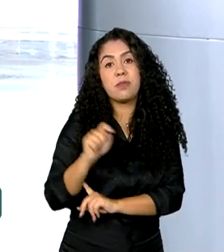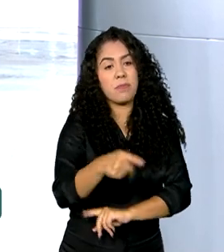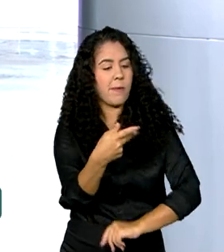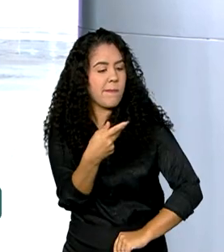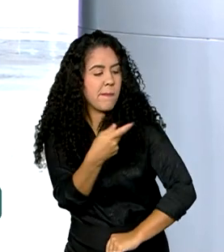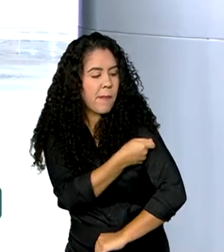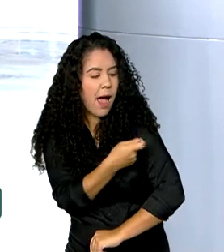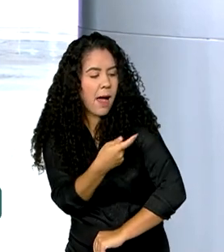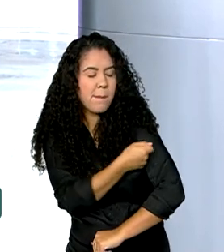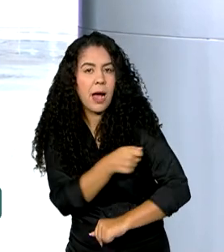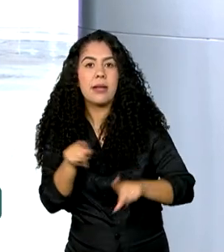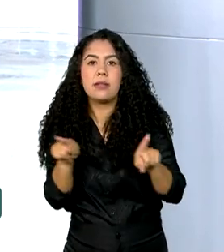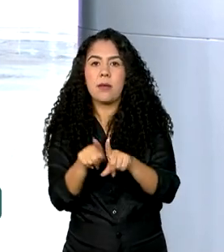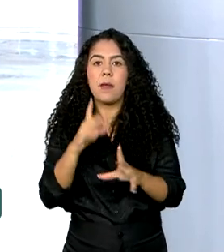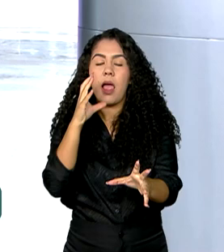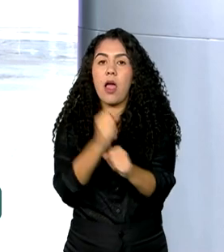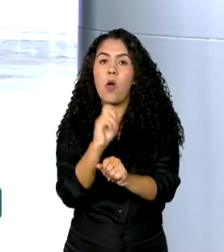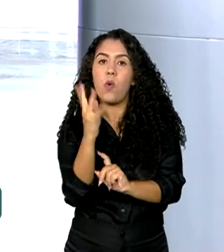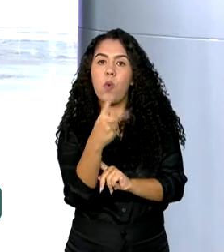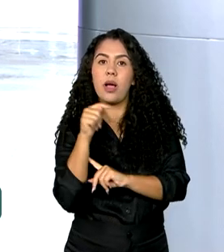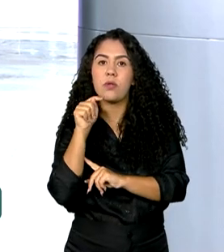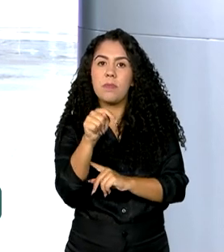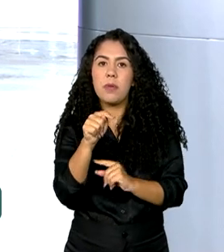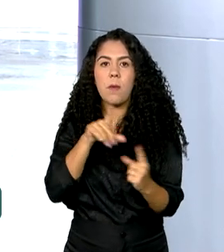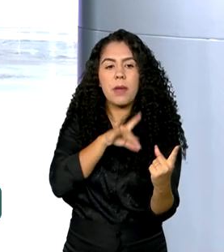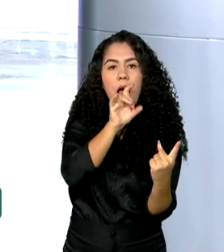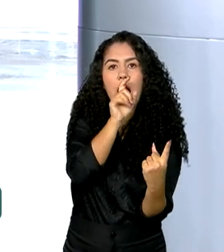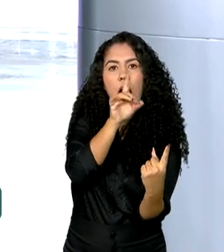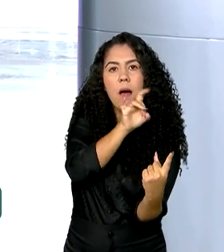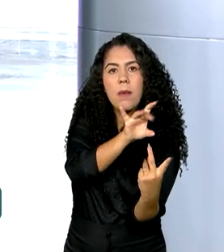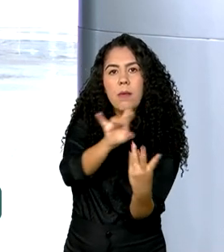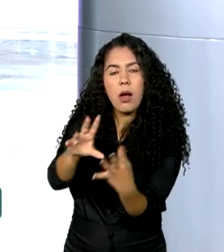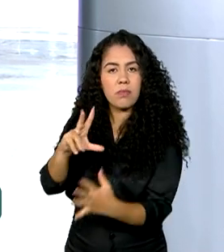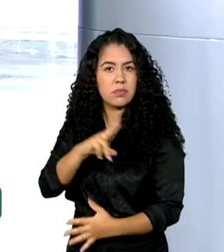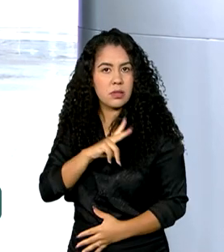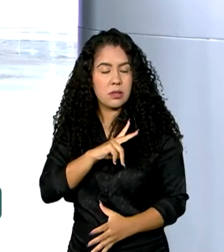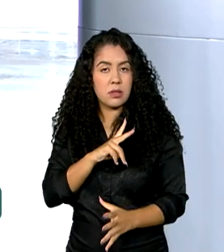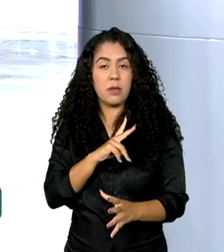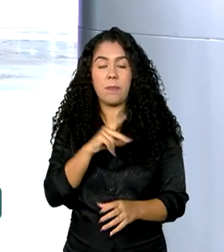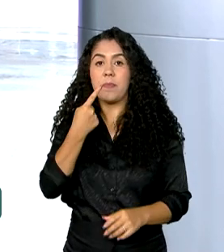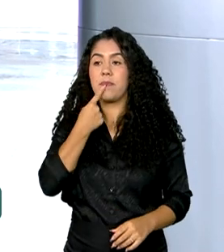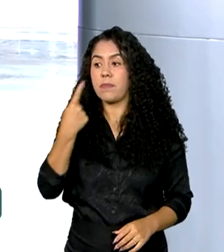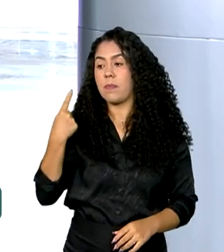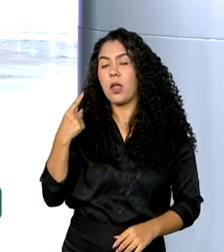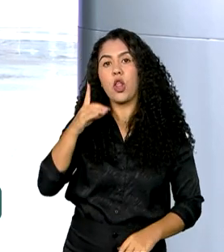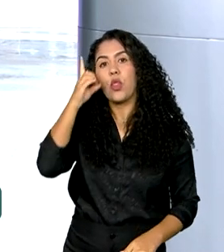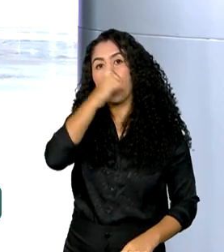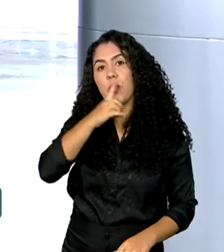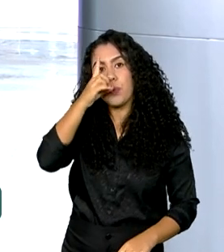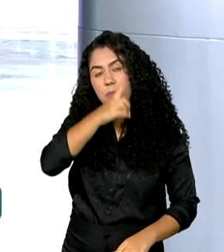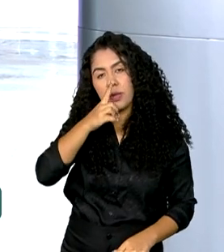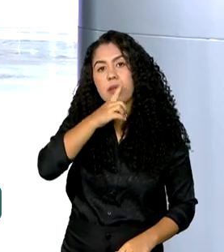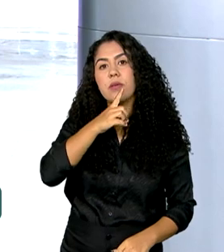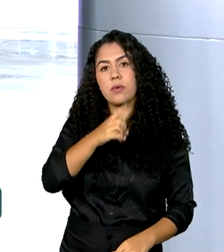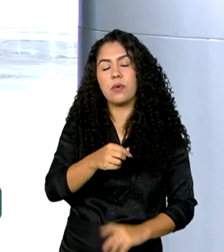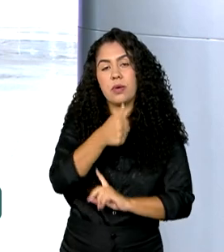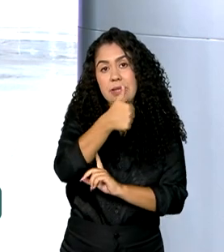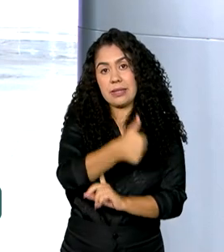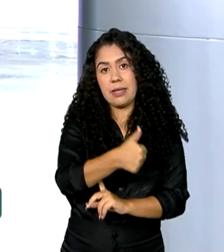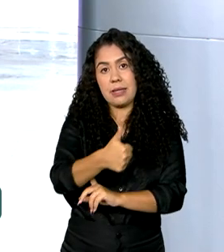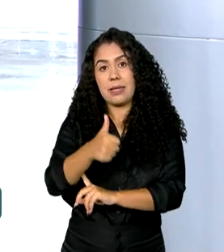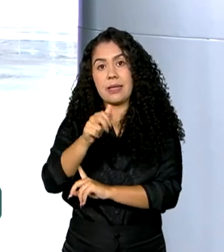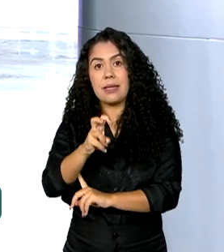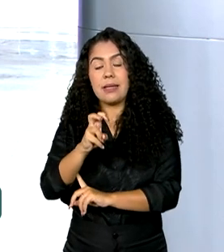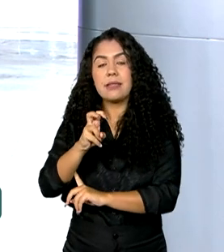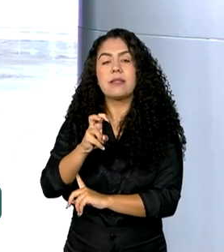agulhas e 4 mil agulhas individuais. Ao todo foram embarcados no domingo em São Paulo 115 quilos de